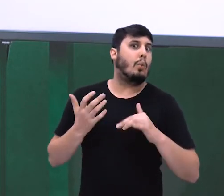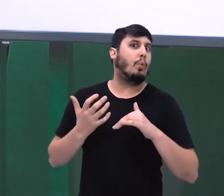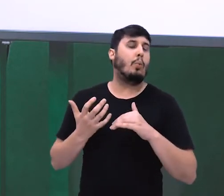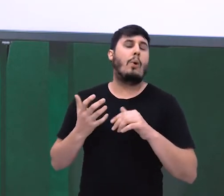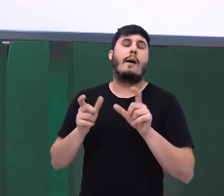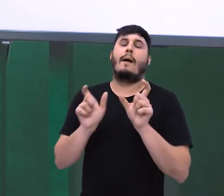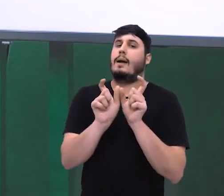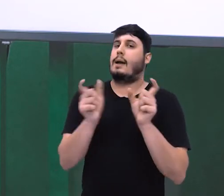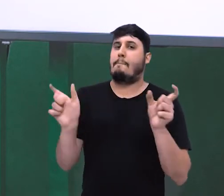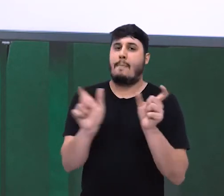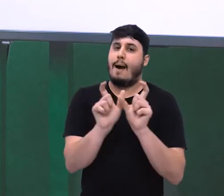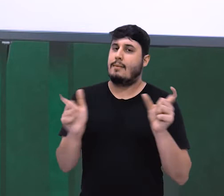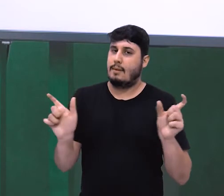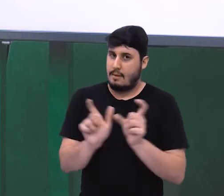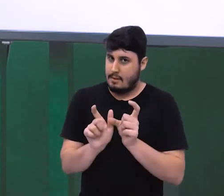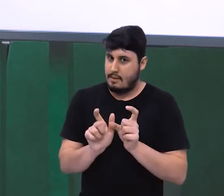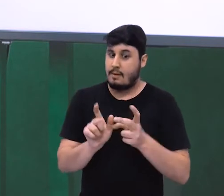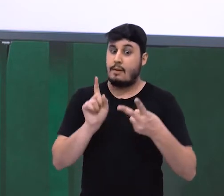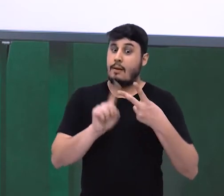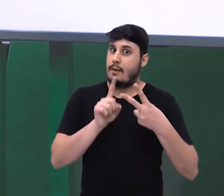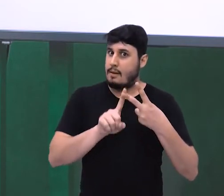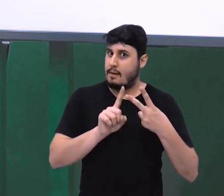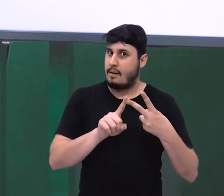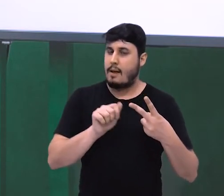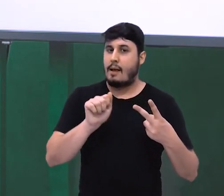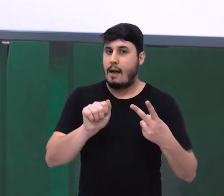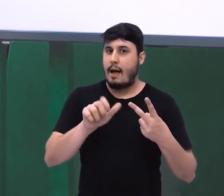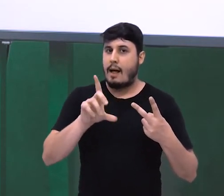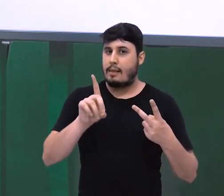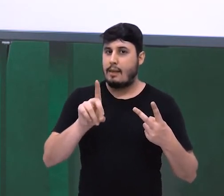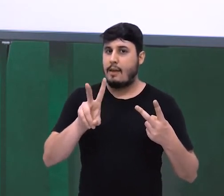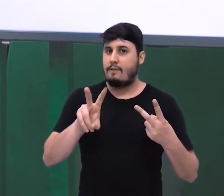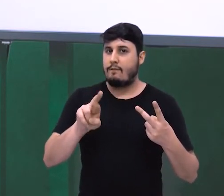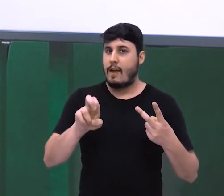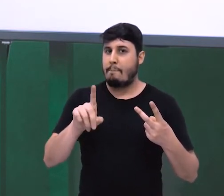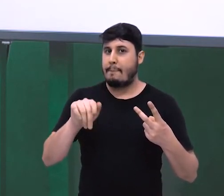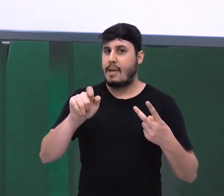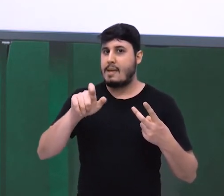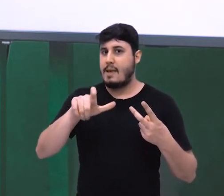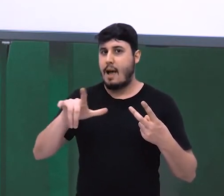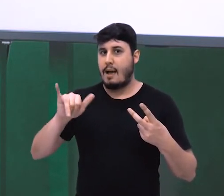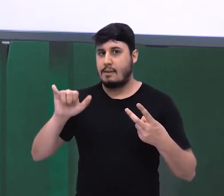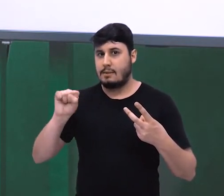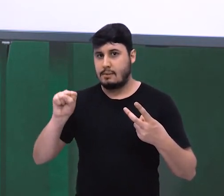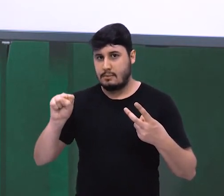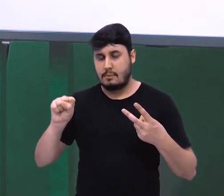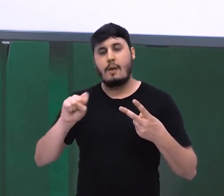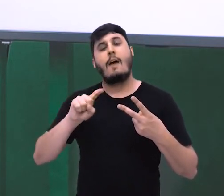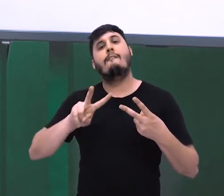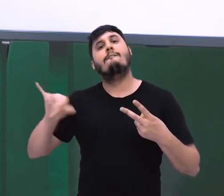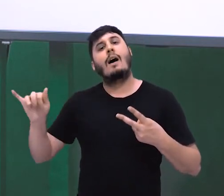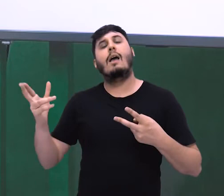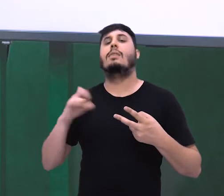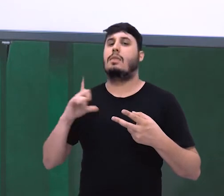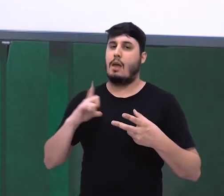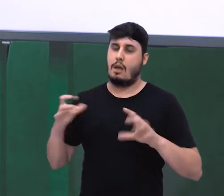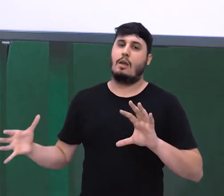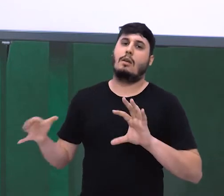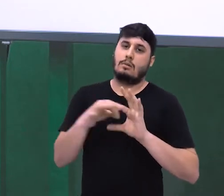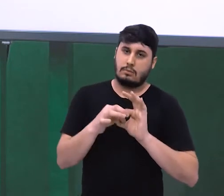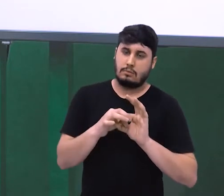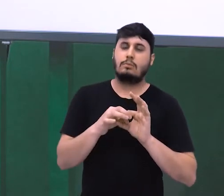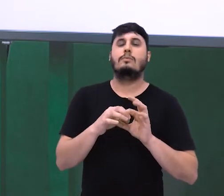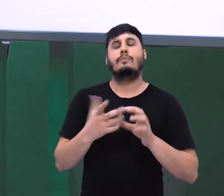gramatical. Já as adverbiais, elas vão indicar valores semânticos adverbiais,